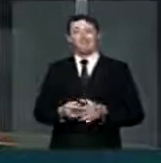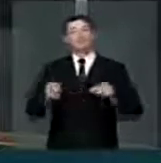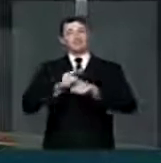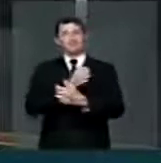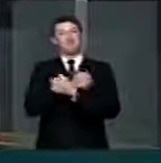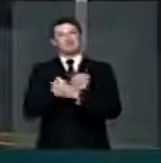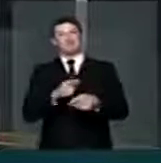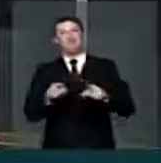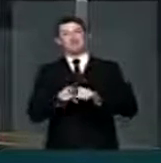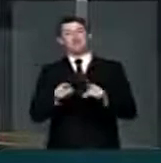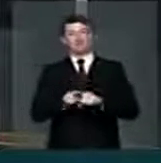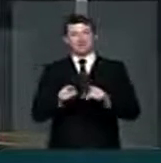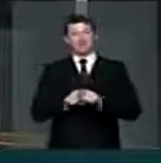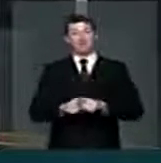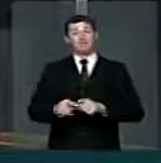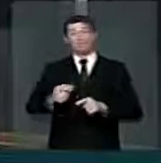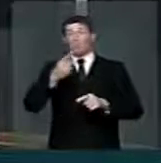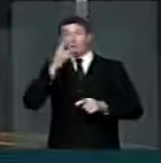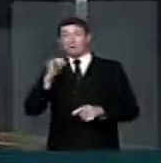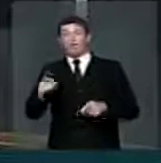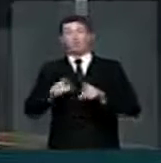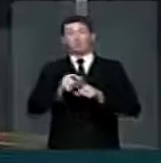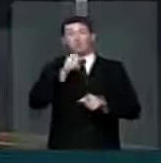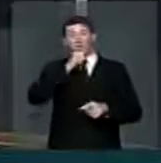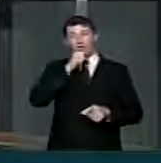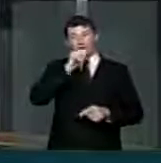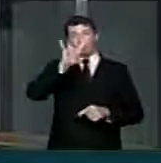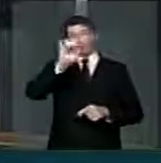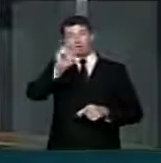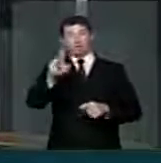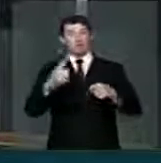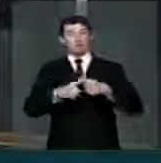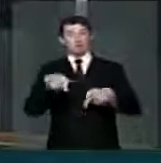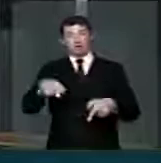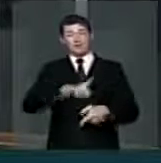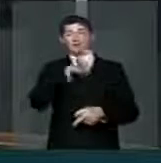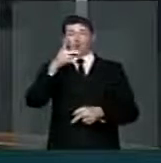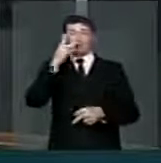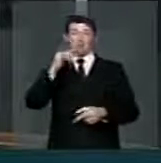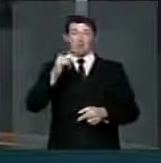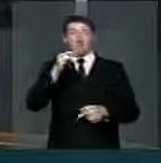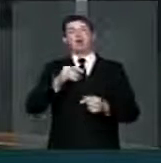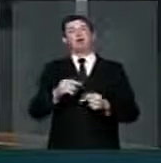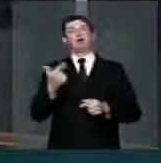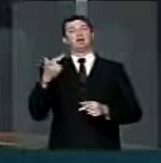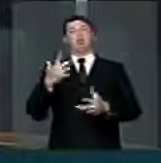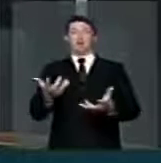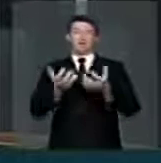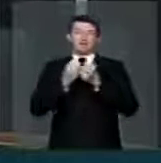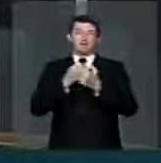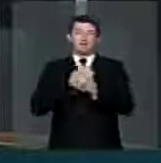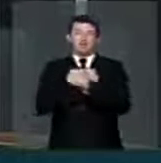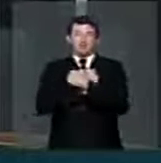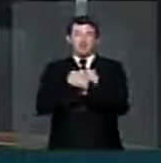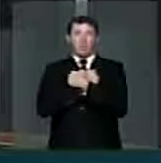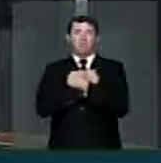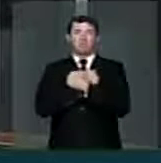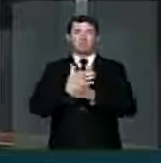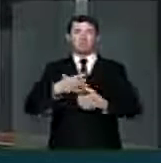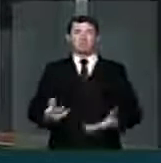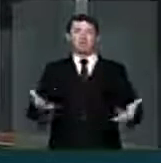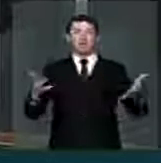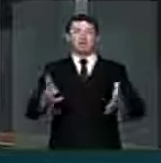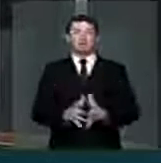o pai e o avô de Vitor Hugo, que nesse dia dos pais não puderam receber o abraço do